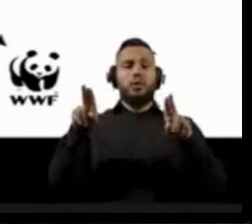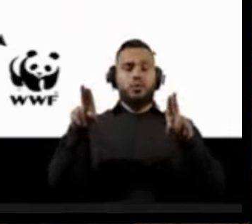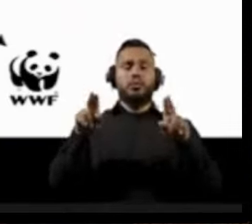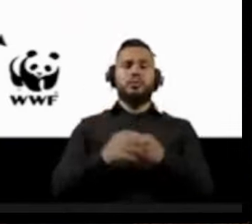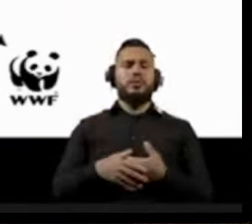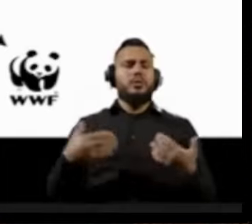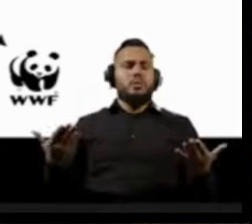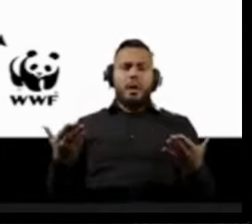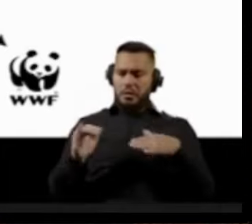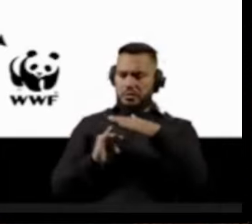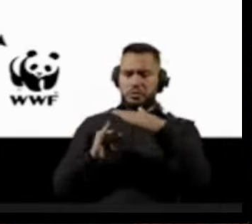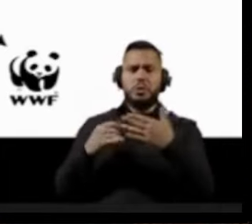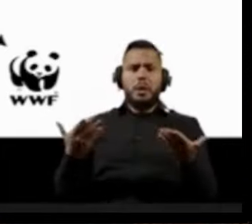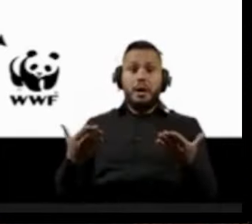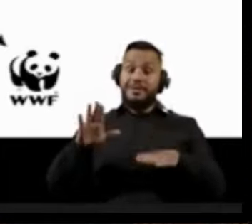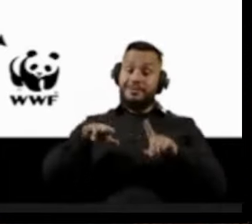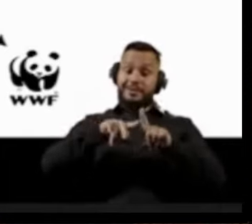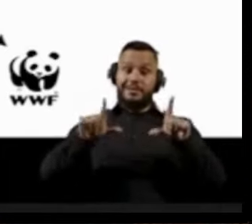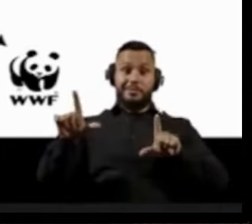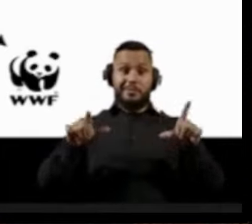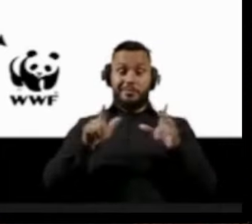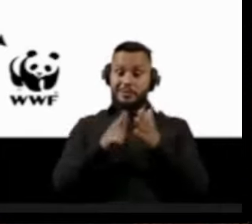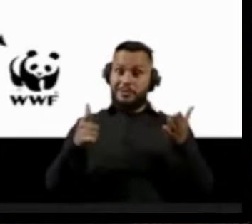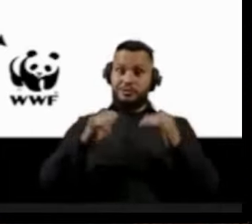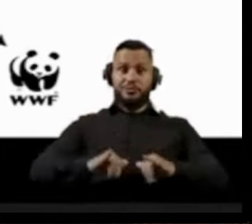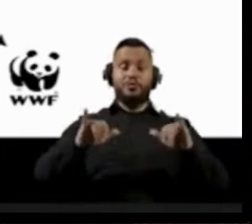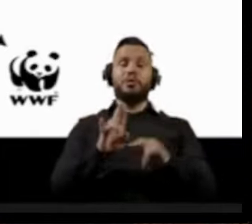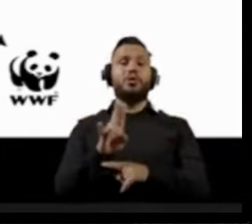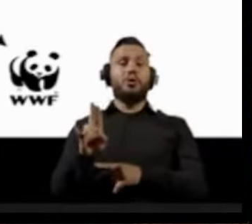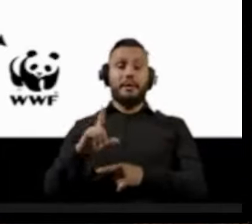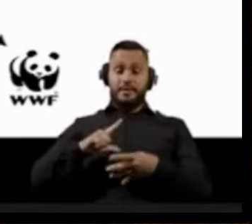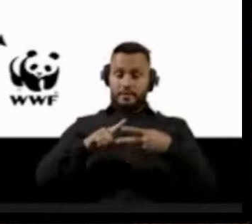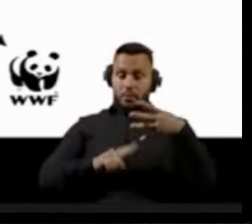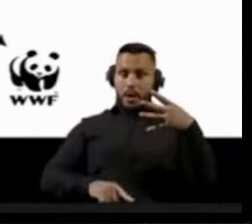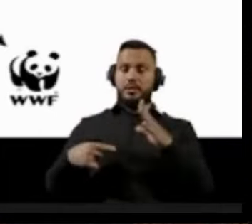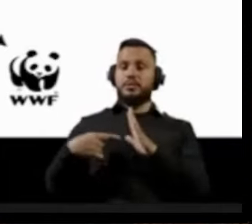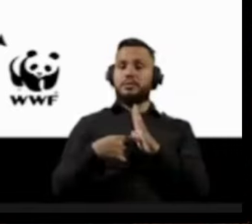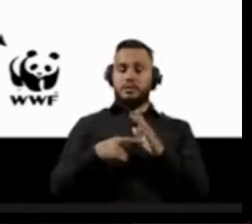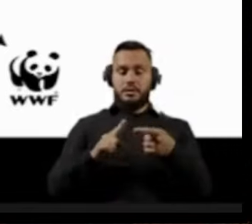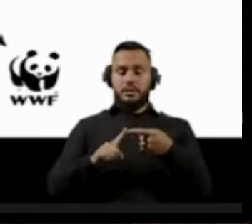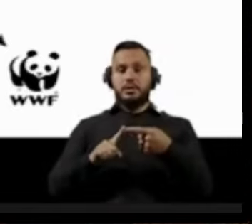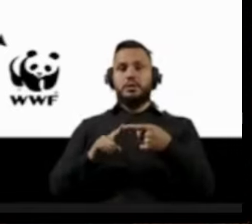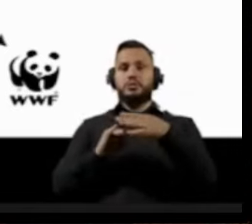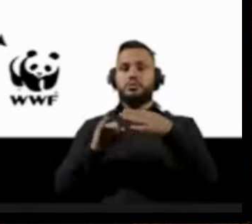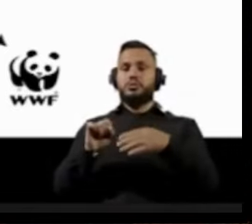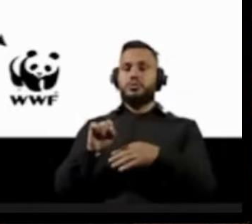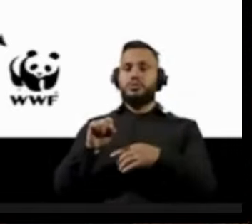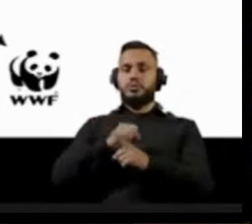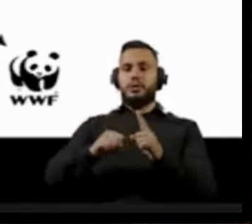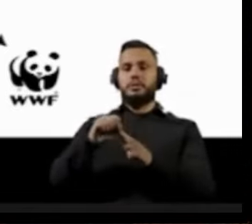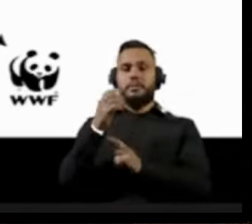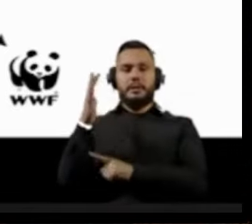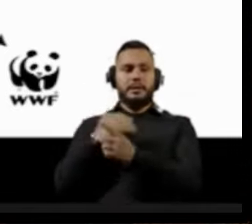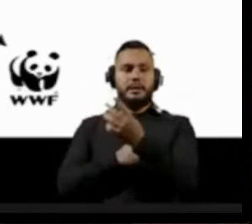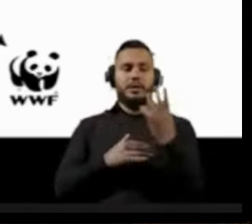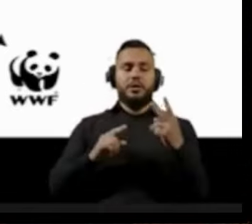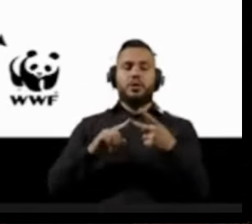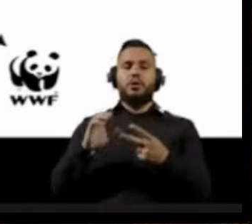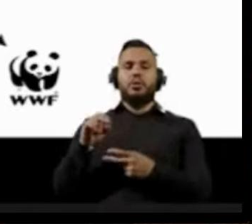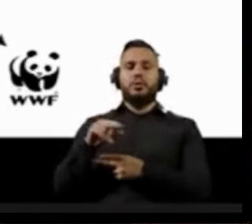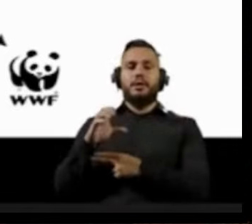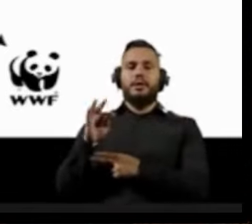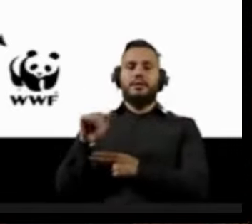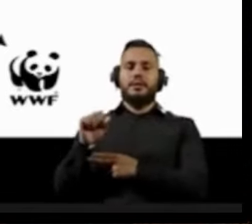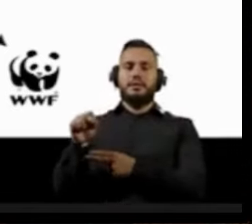Que às vezes a imprensa não divulga. Foram quatro entidades que denunciaram Bolsonaro na ONU. Instituto Socioambiental, Conectas, Observatório do Clima e